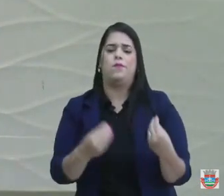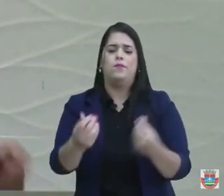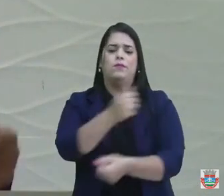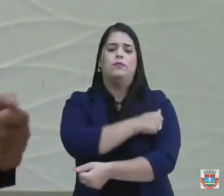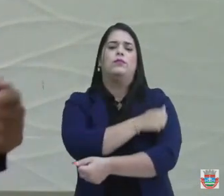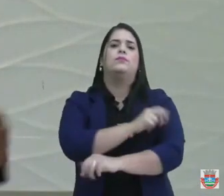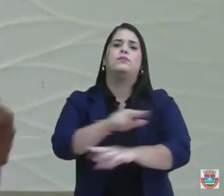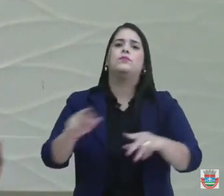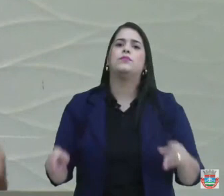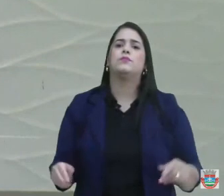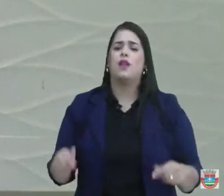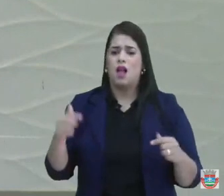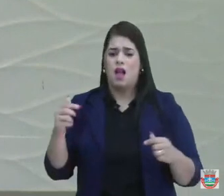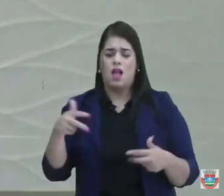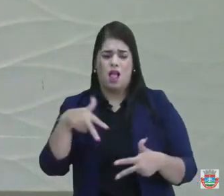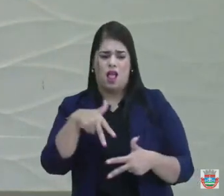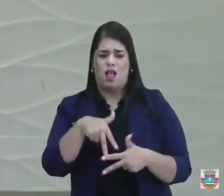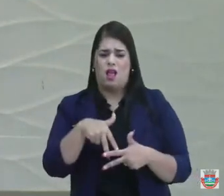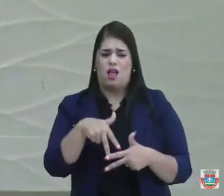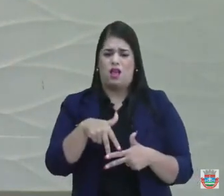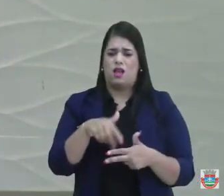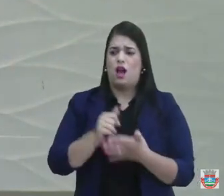Aqui não pode defender o errado.